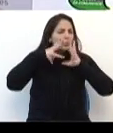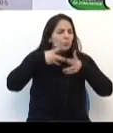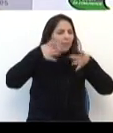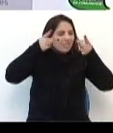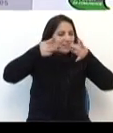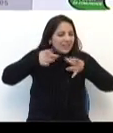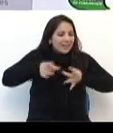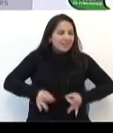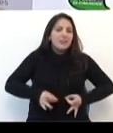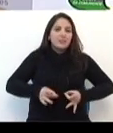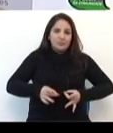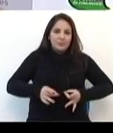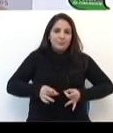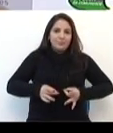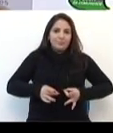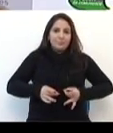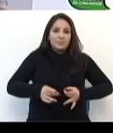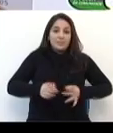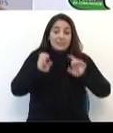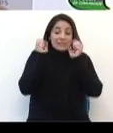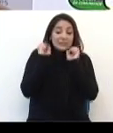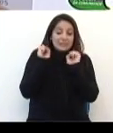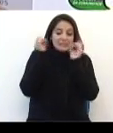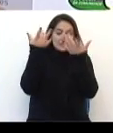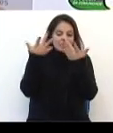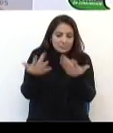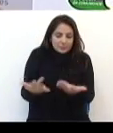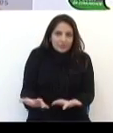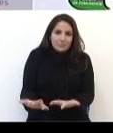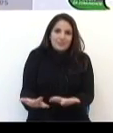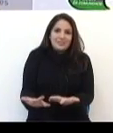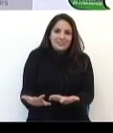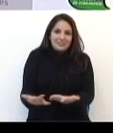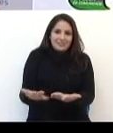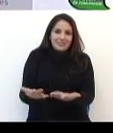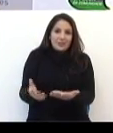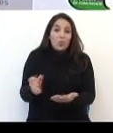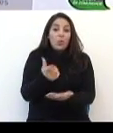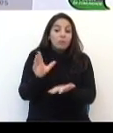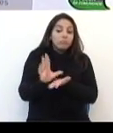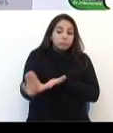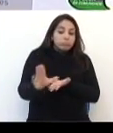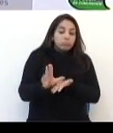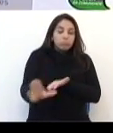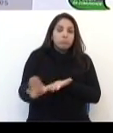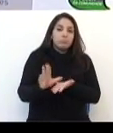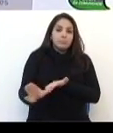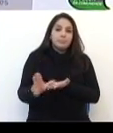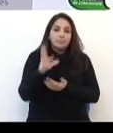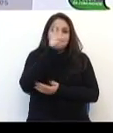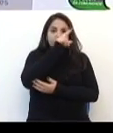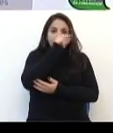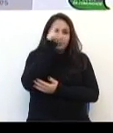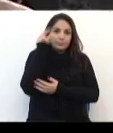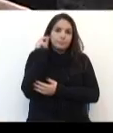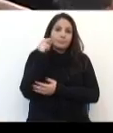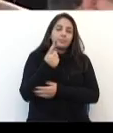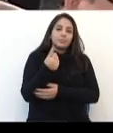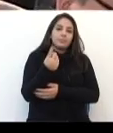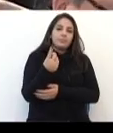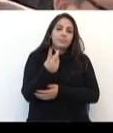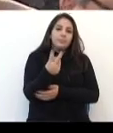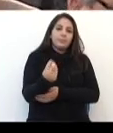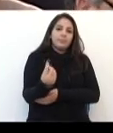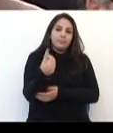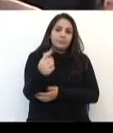enfim, aonde vai ser gasto especificamente os recursos da Receita Municipal para 2017. O